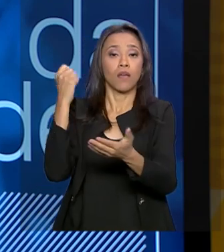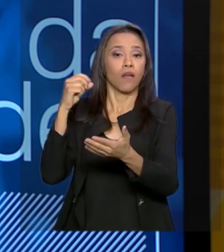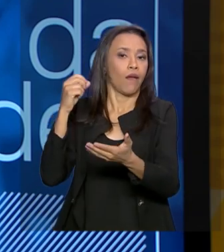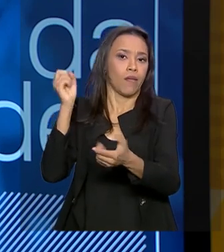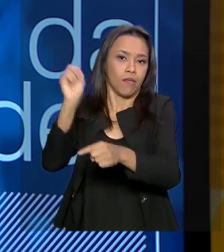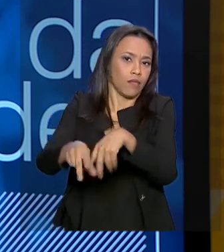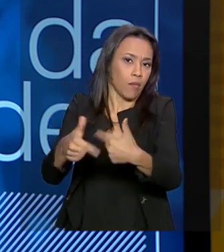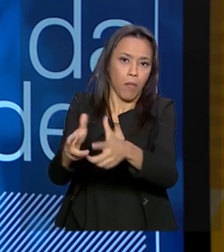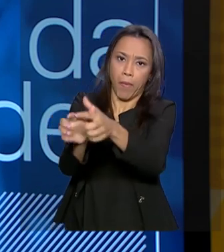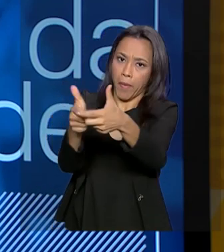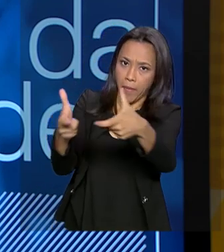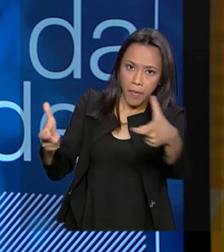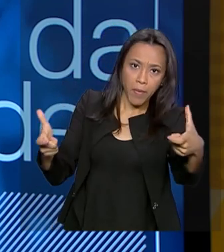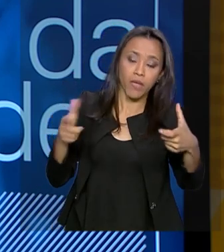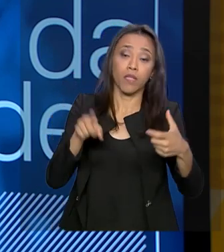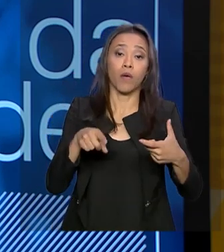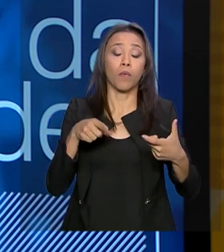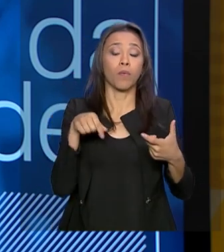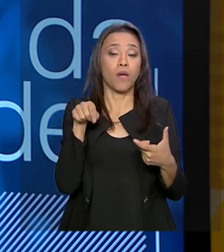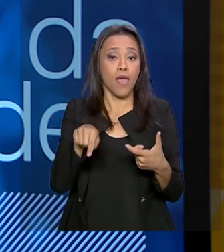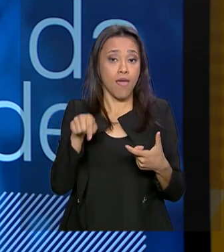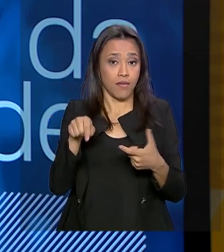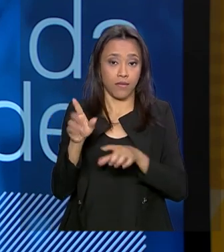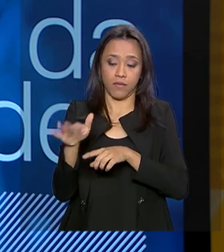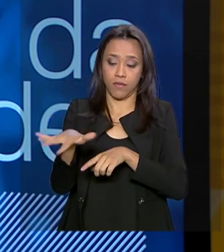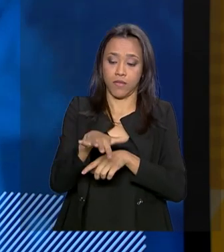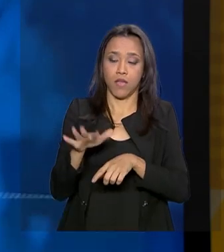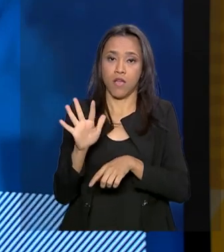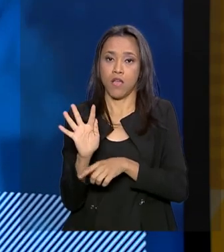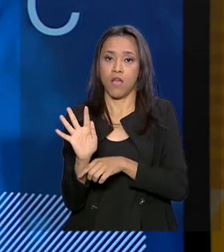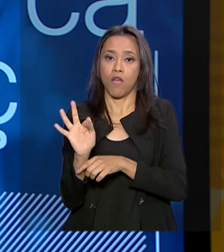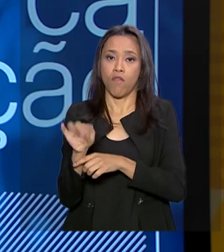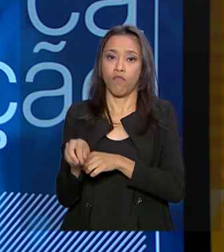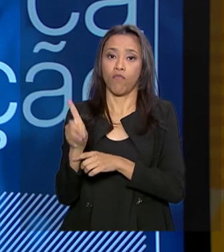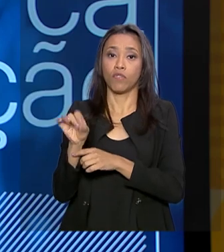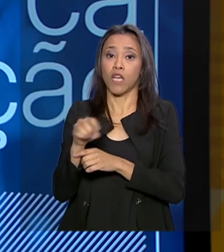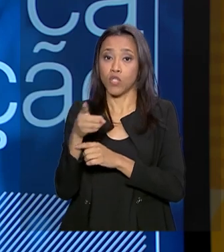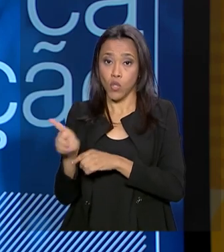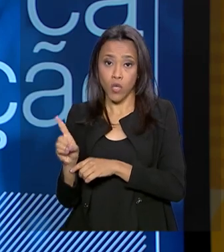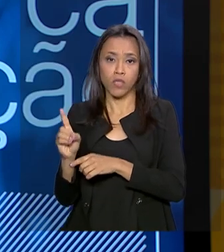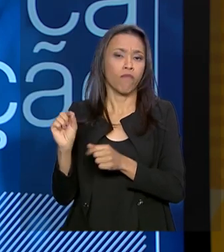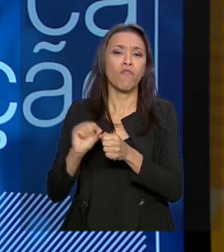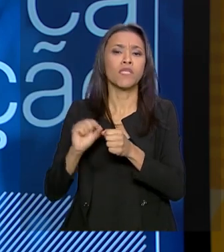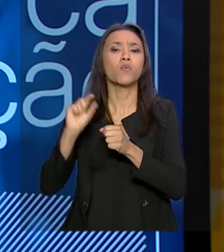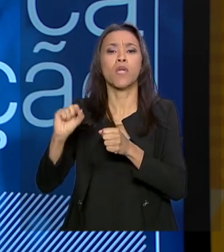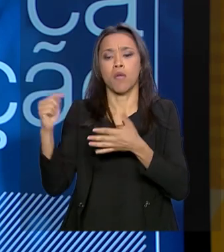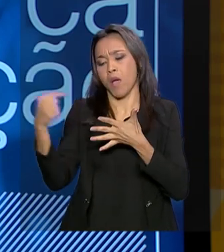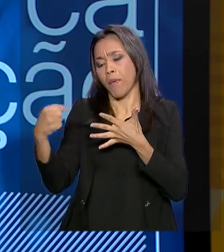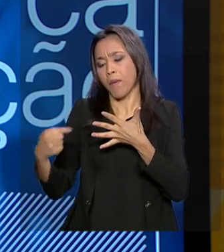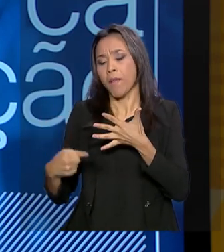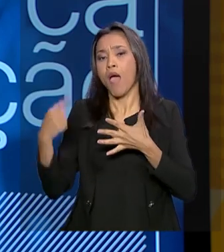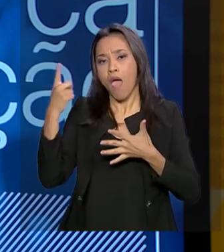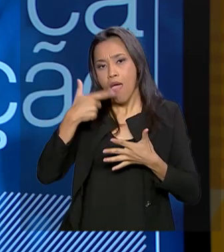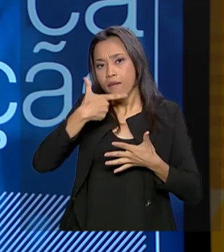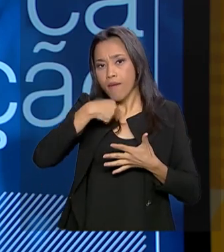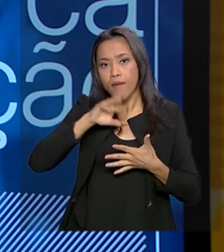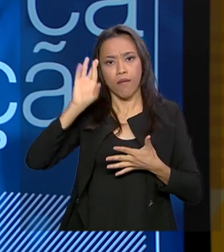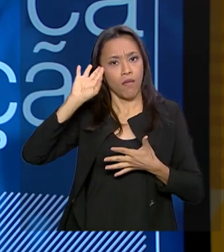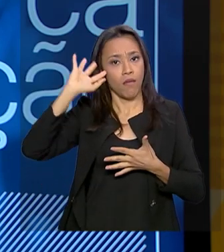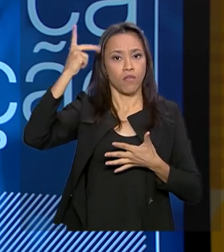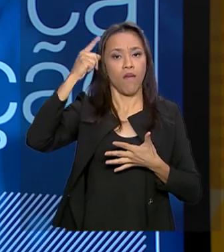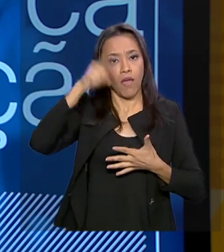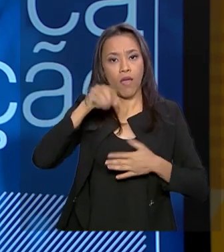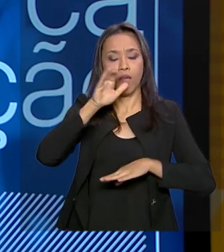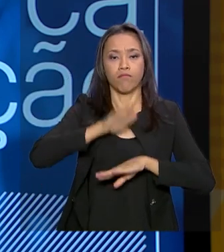os serviços prestados por essas organizações serão escolhidos pelos reitores. Agora, é bom deixar claro que hoje o Ministério da Educação, como você